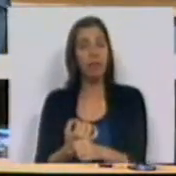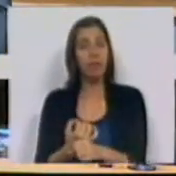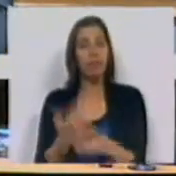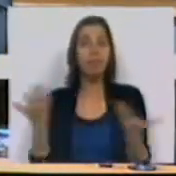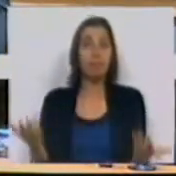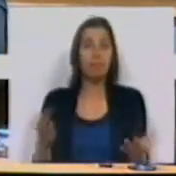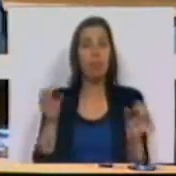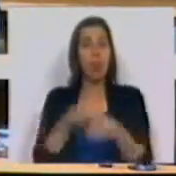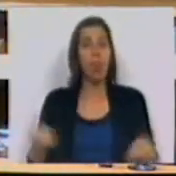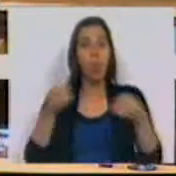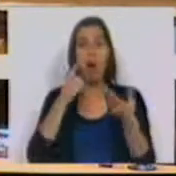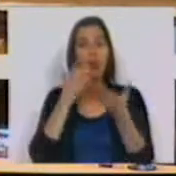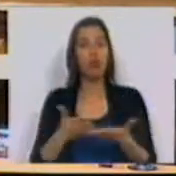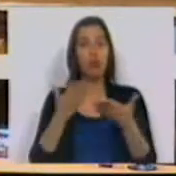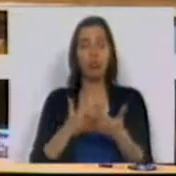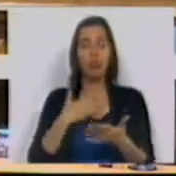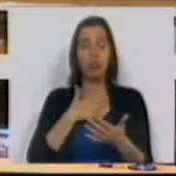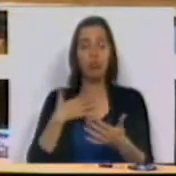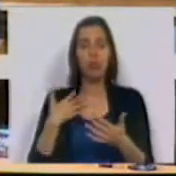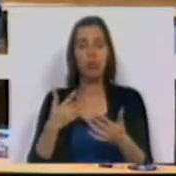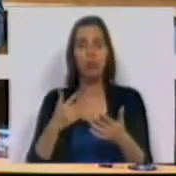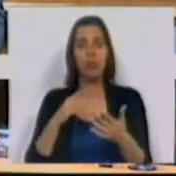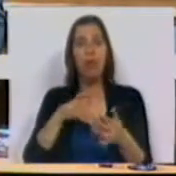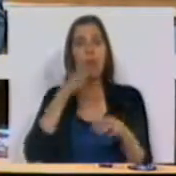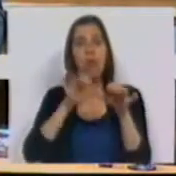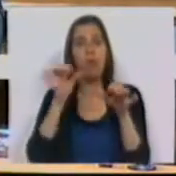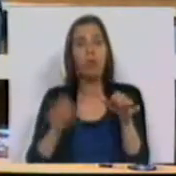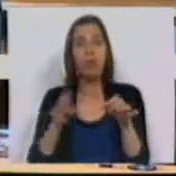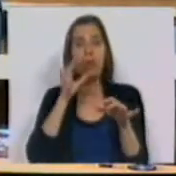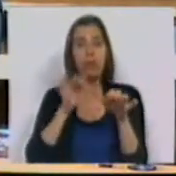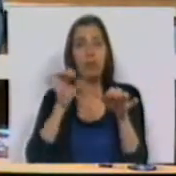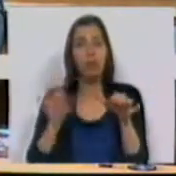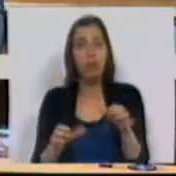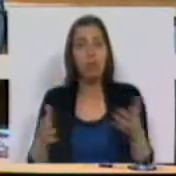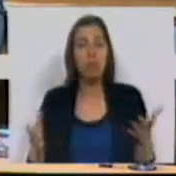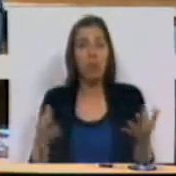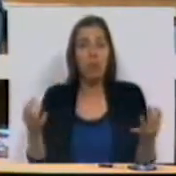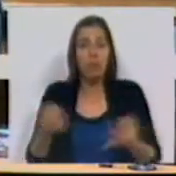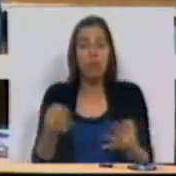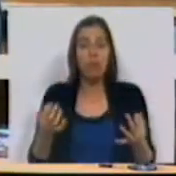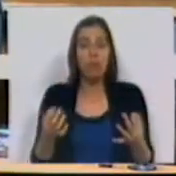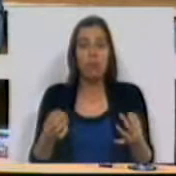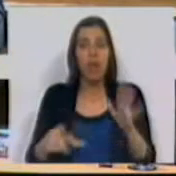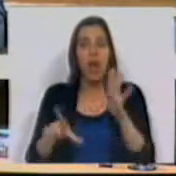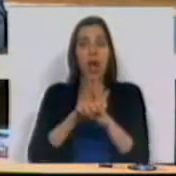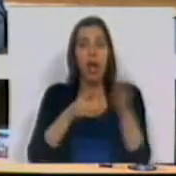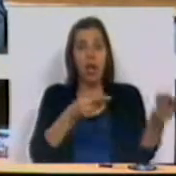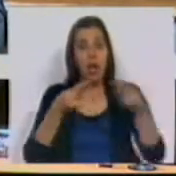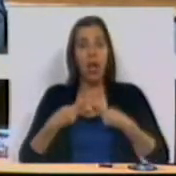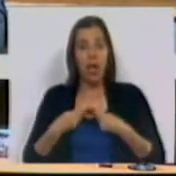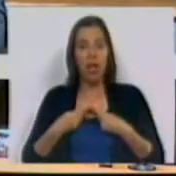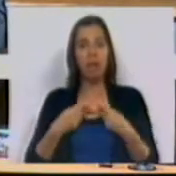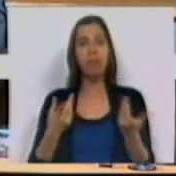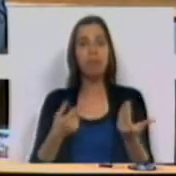Em face da ausência de estudos que a tenham fundamentado, obviamente que é a lei que nos fez chegar,